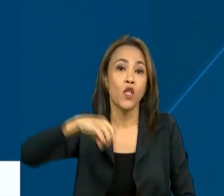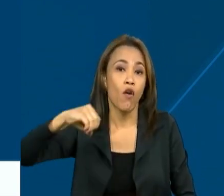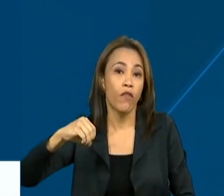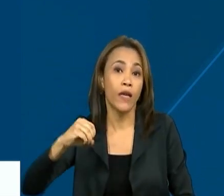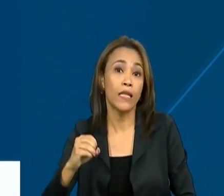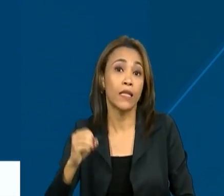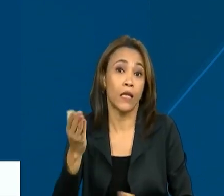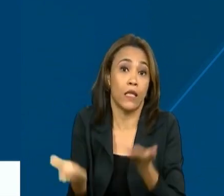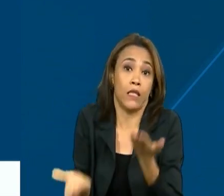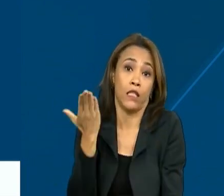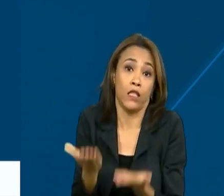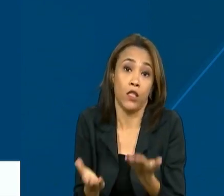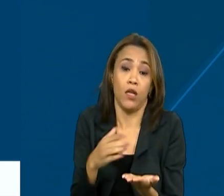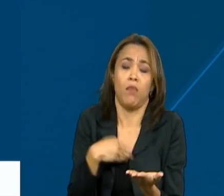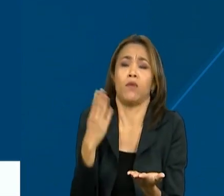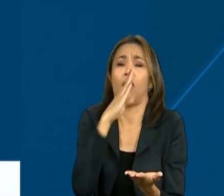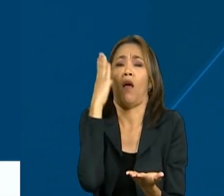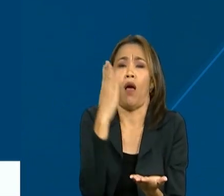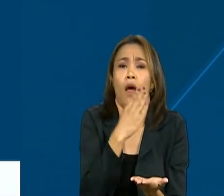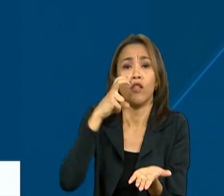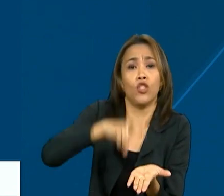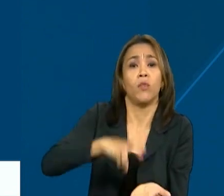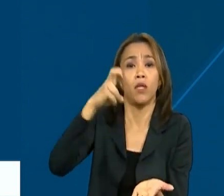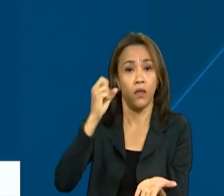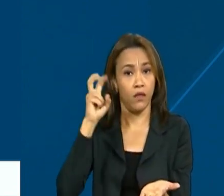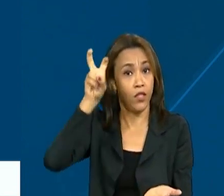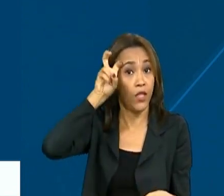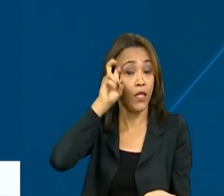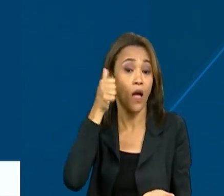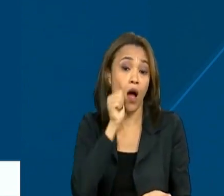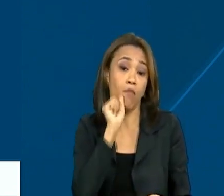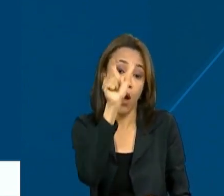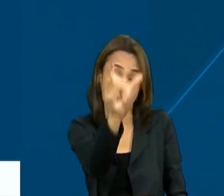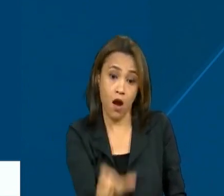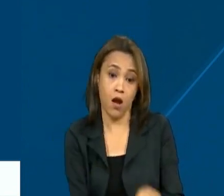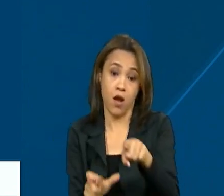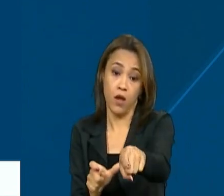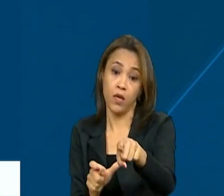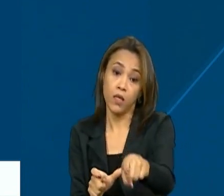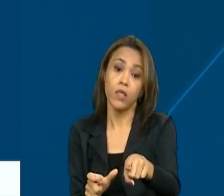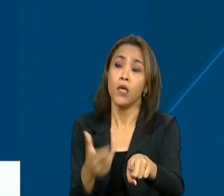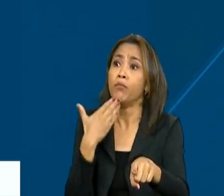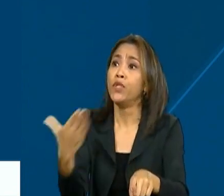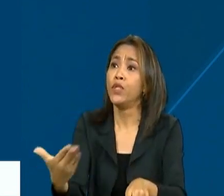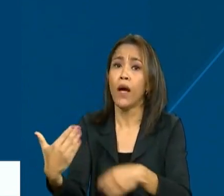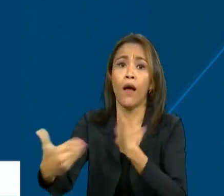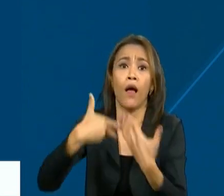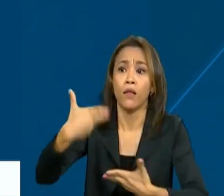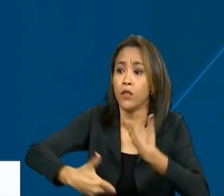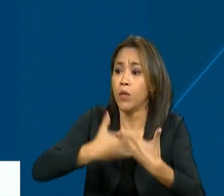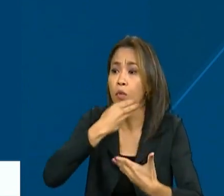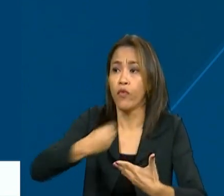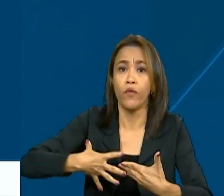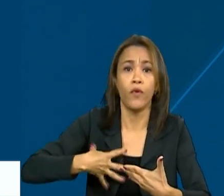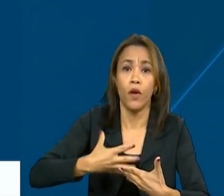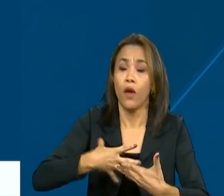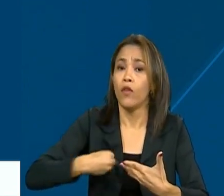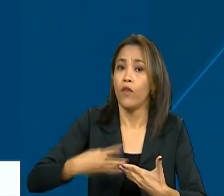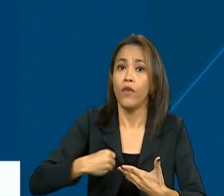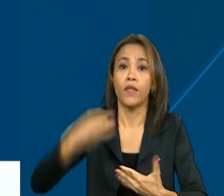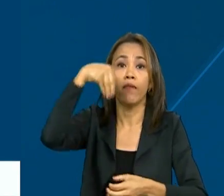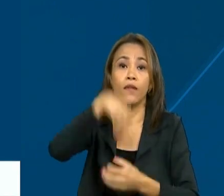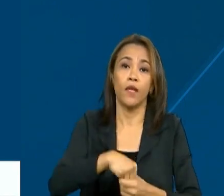passou mal na manhã de quinta-feira A mãe, Andréa Marcos da Silva Pedia atendimento para o filho que estava em uma